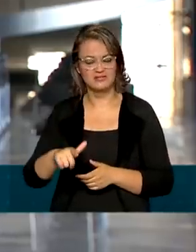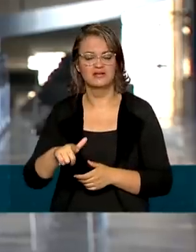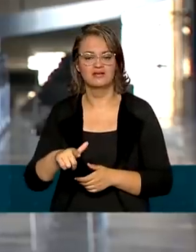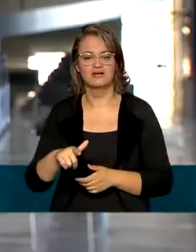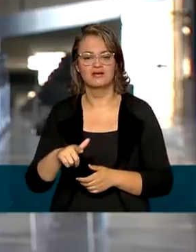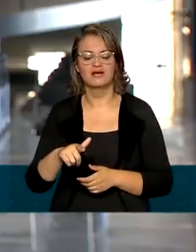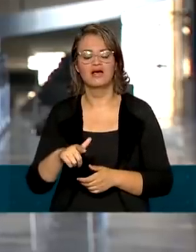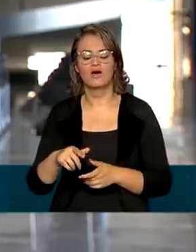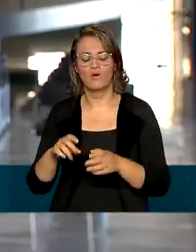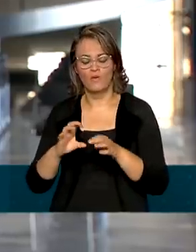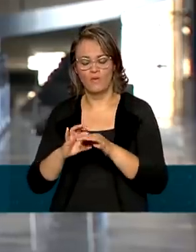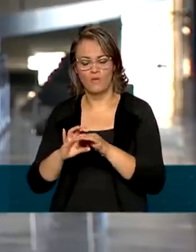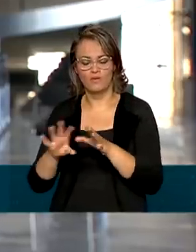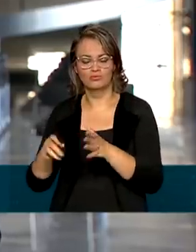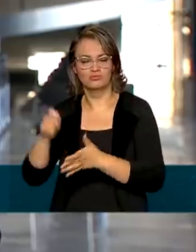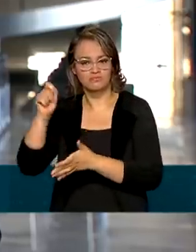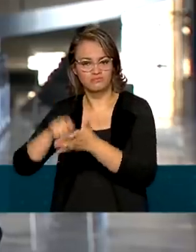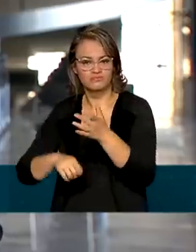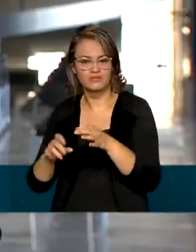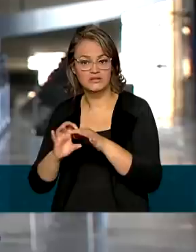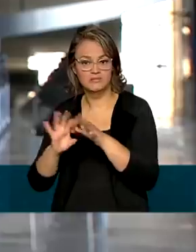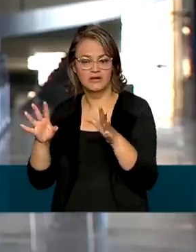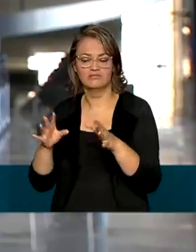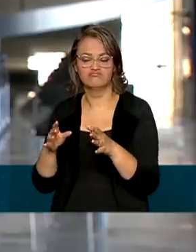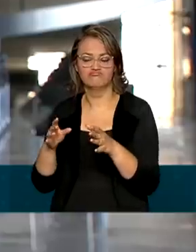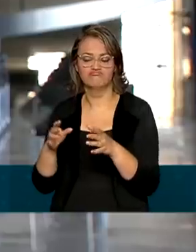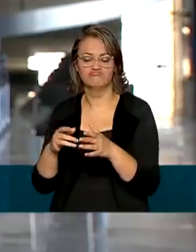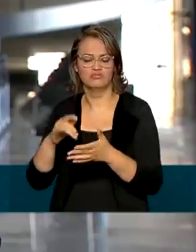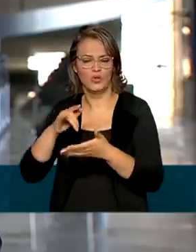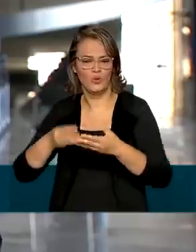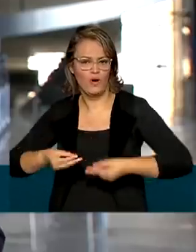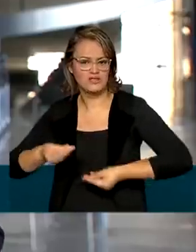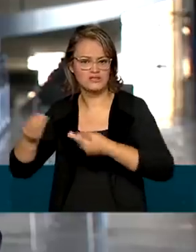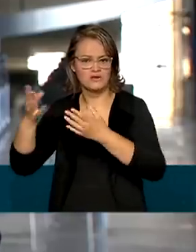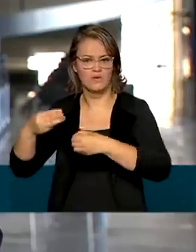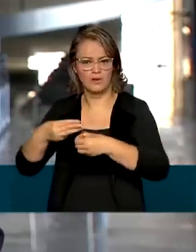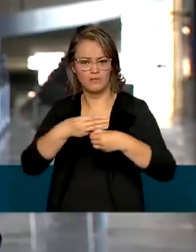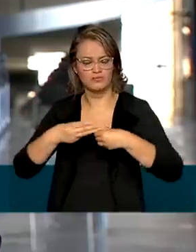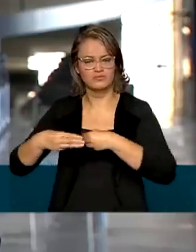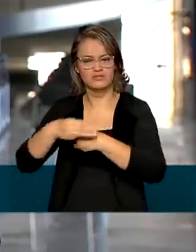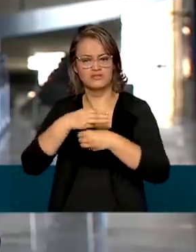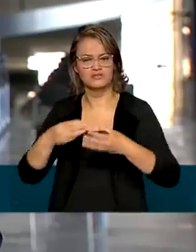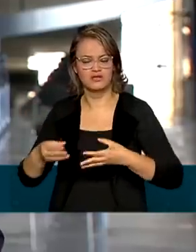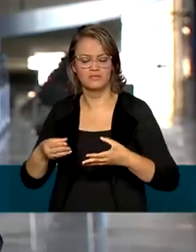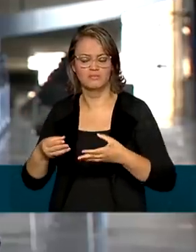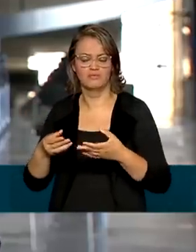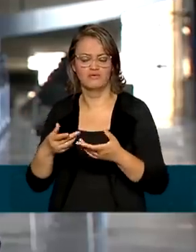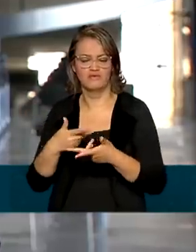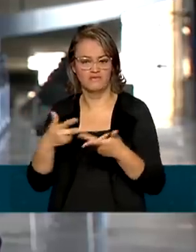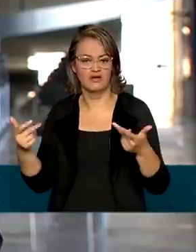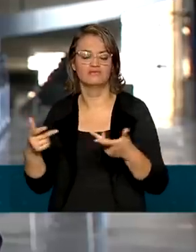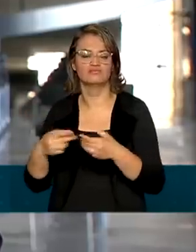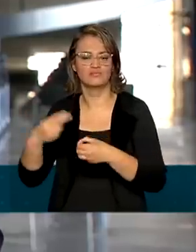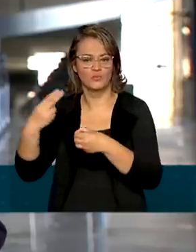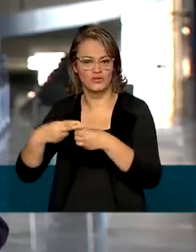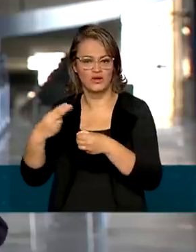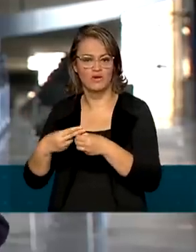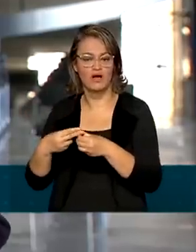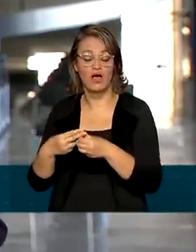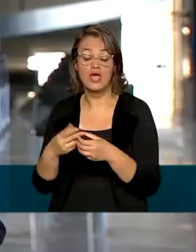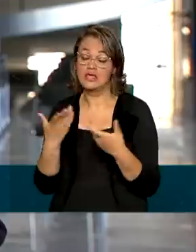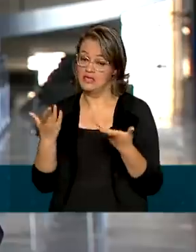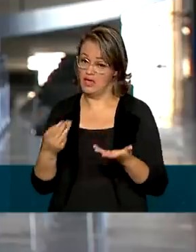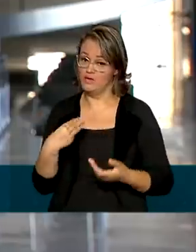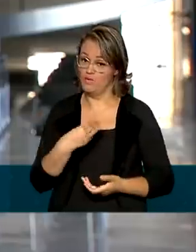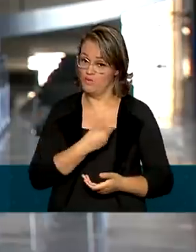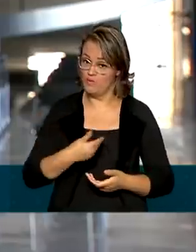a assinatura de contratos, transferências e doações para municípios em situação de inadimplência, com a União. A justificativa